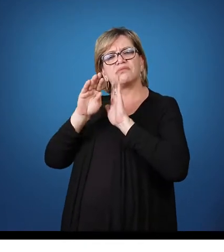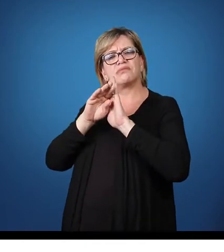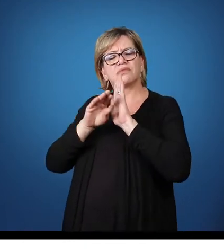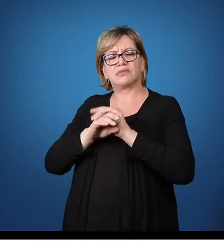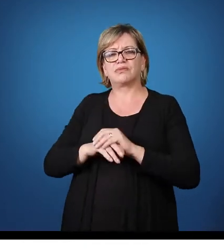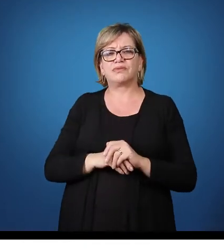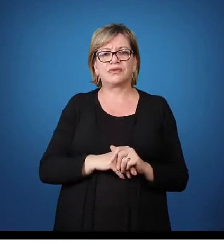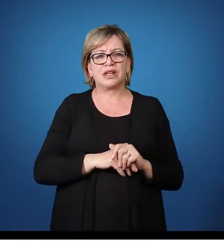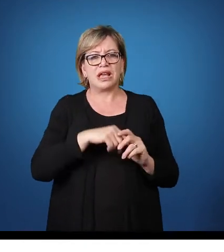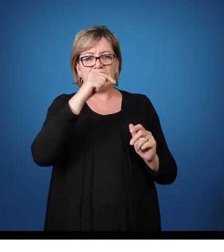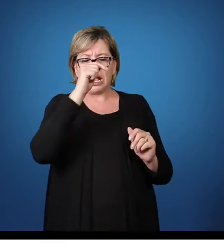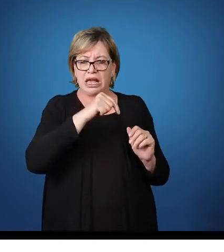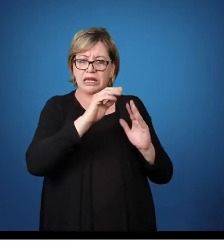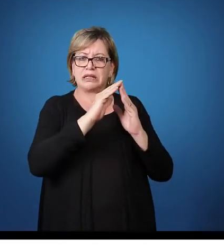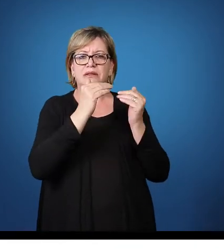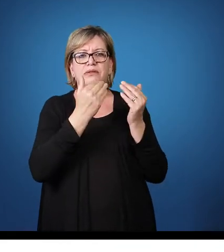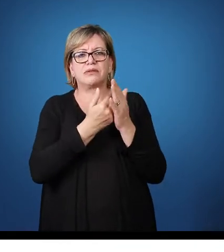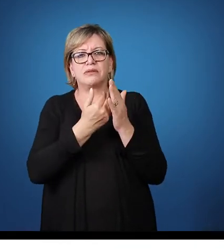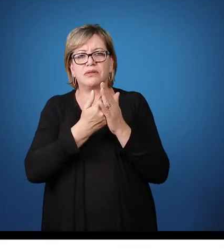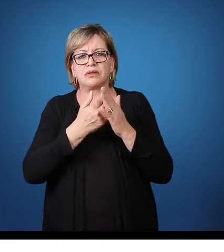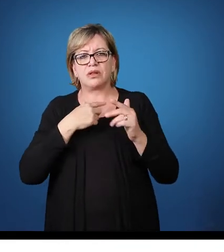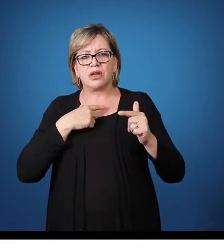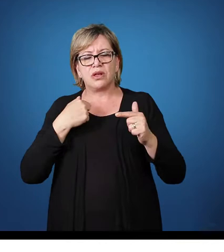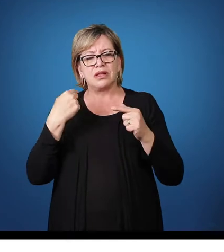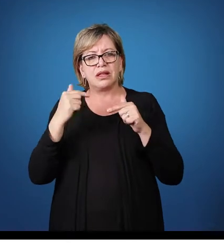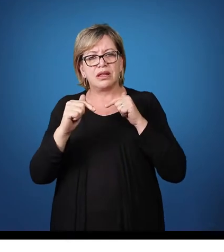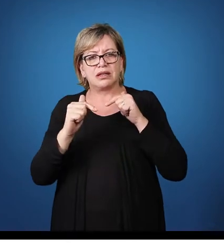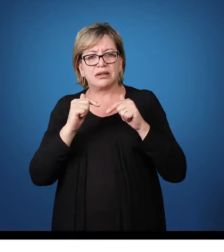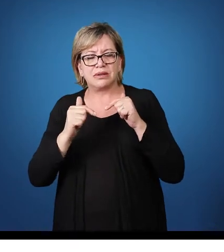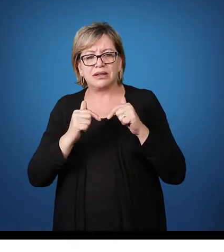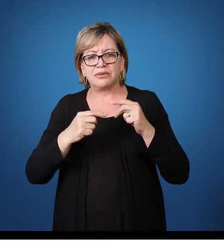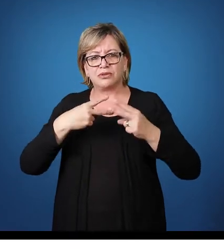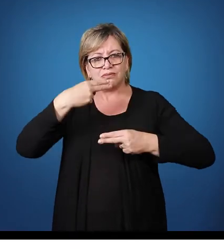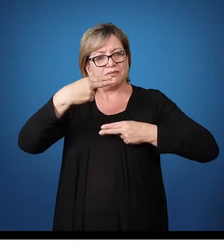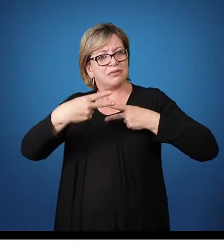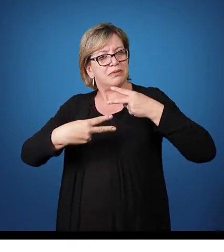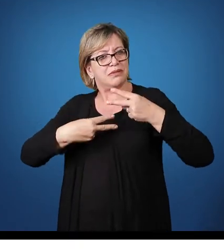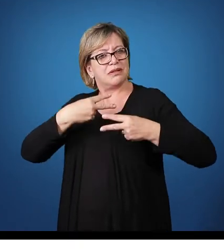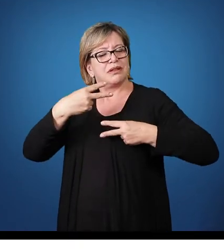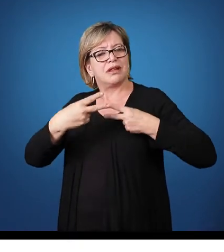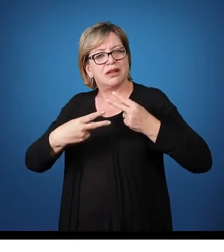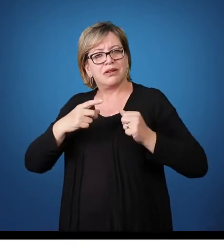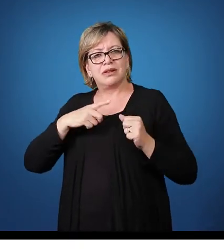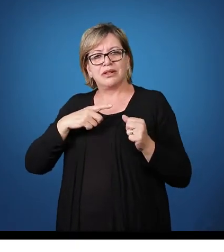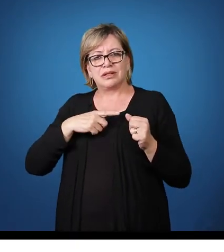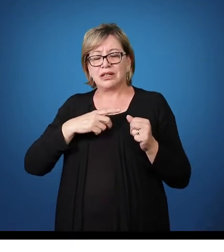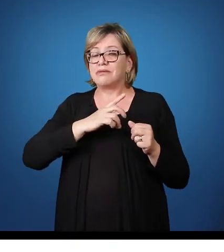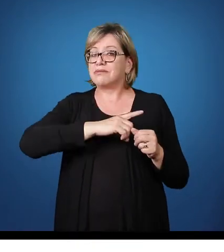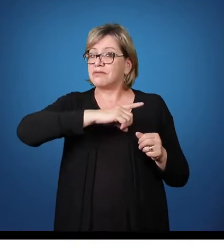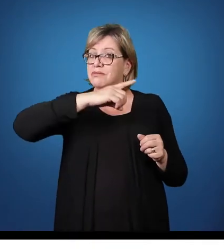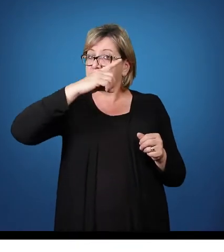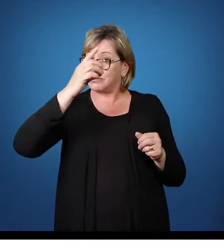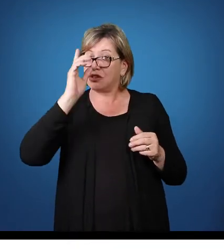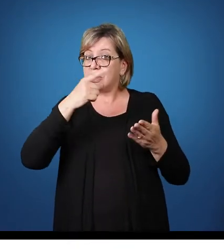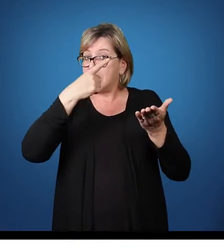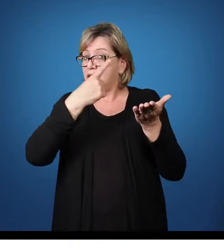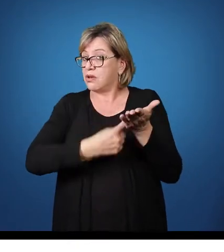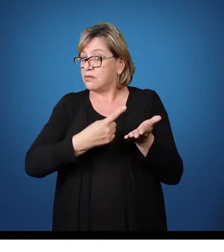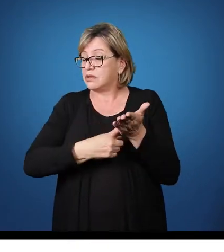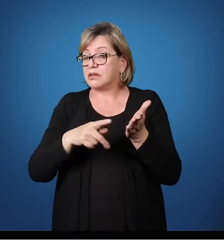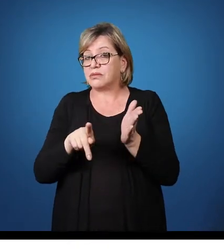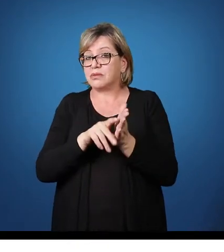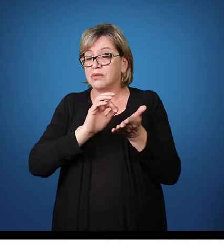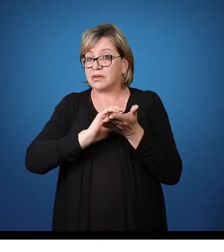Bom, na Escola Mercedes Braga nós trabalhamos com planejamento bimestral E vem com datas pré-estipuladas já da Secretaria